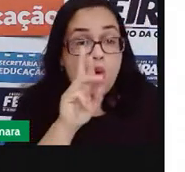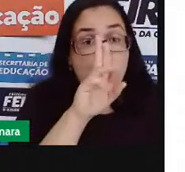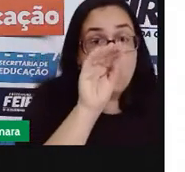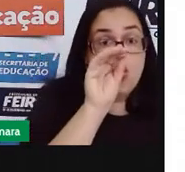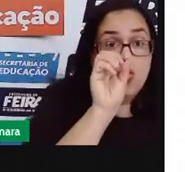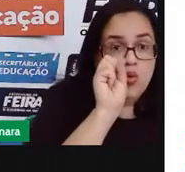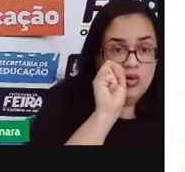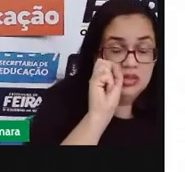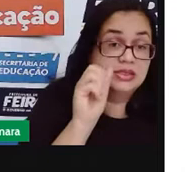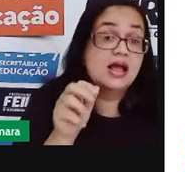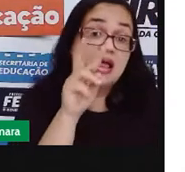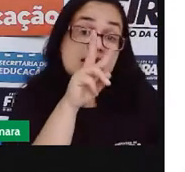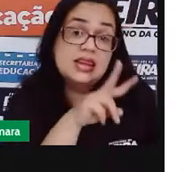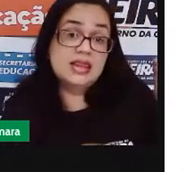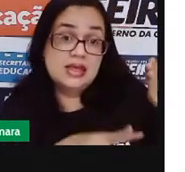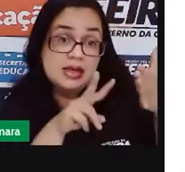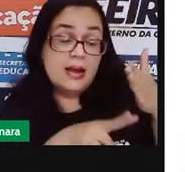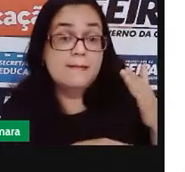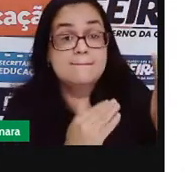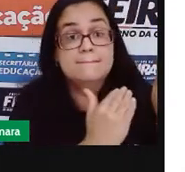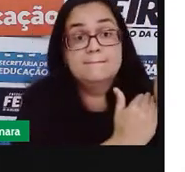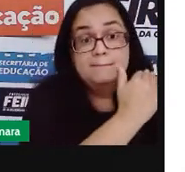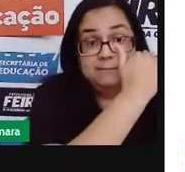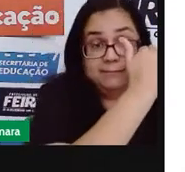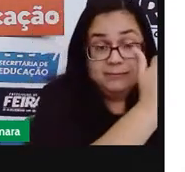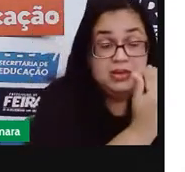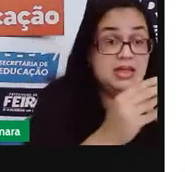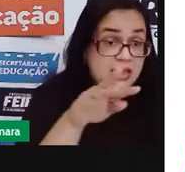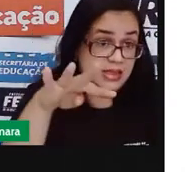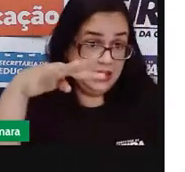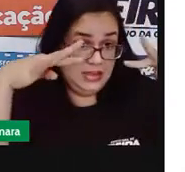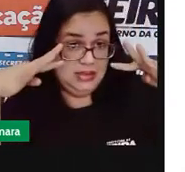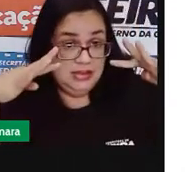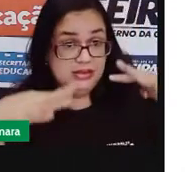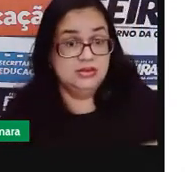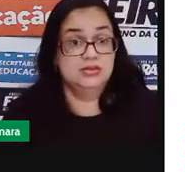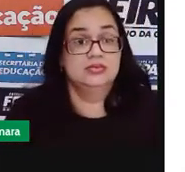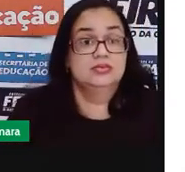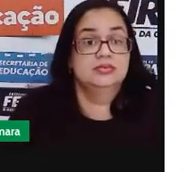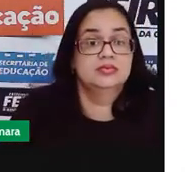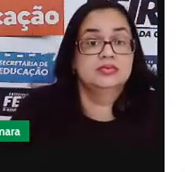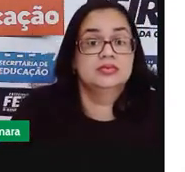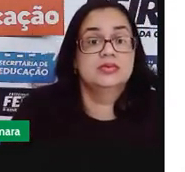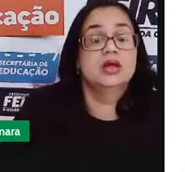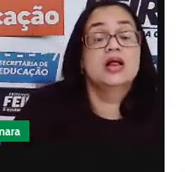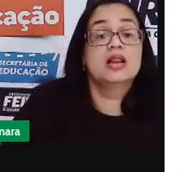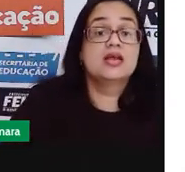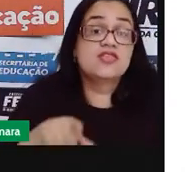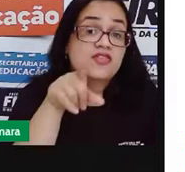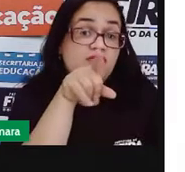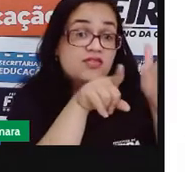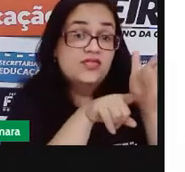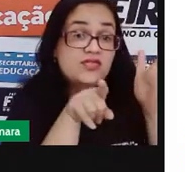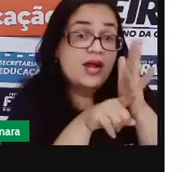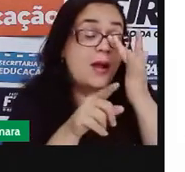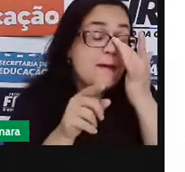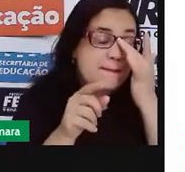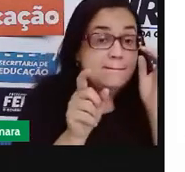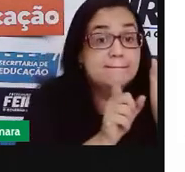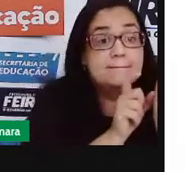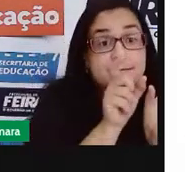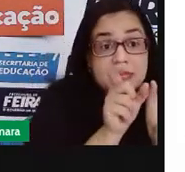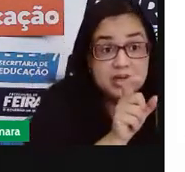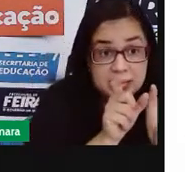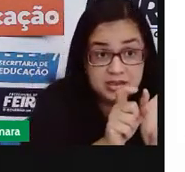Leia as palavras acuma e com atenção. E eu destaquei as palavras